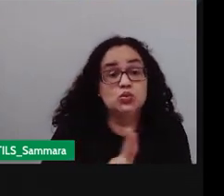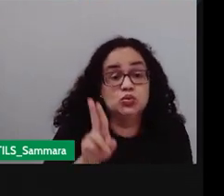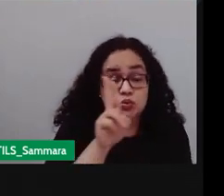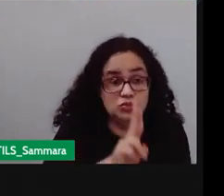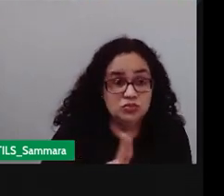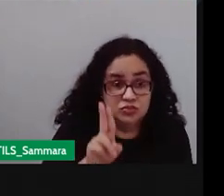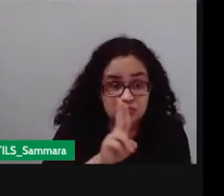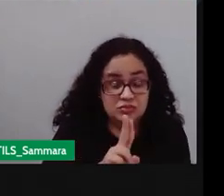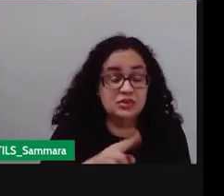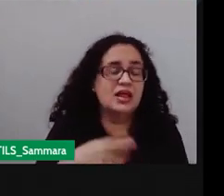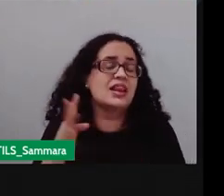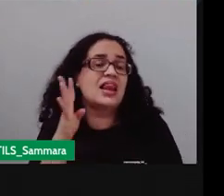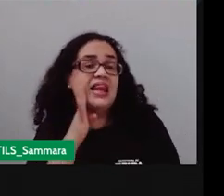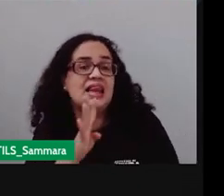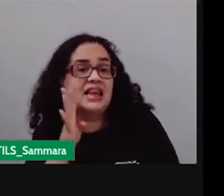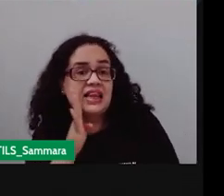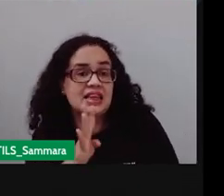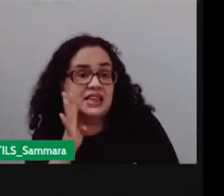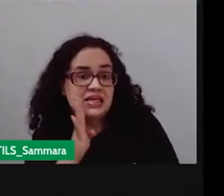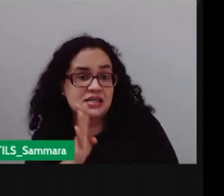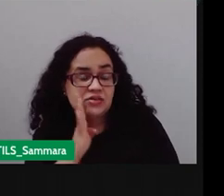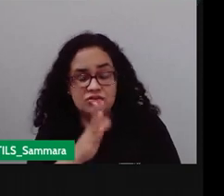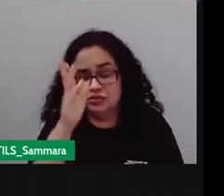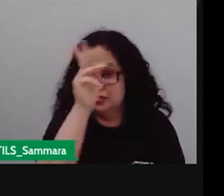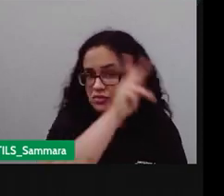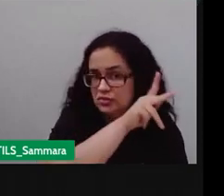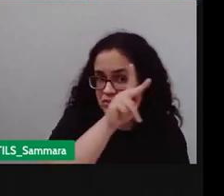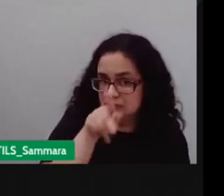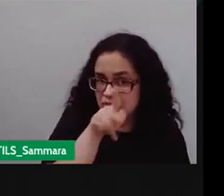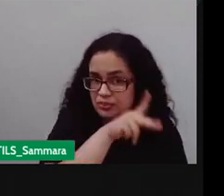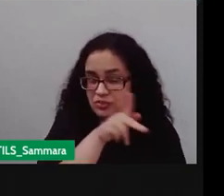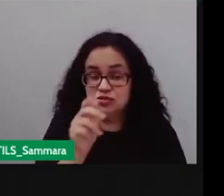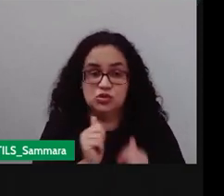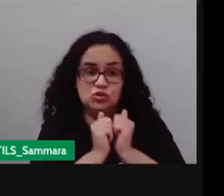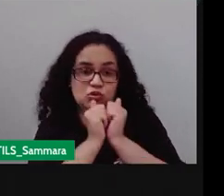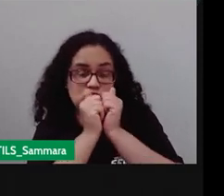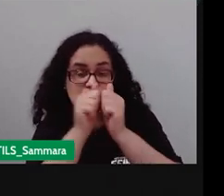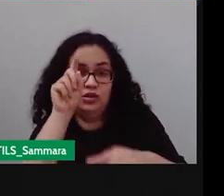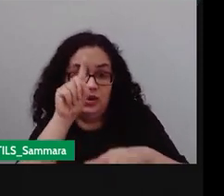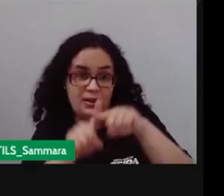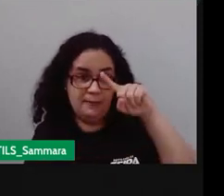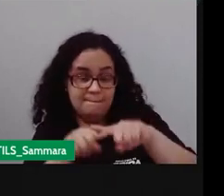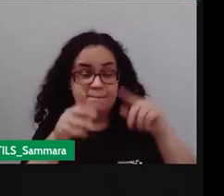a câmera que bacana né então vem com a própria que a vai fazer esse material agora agora